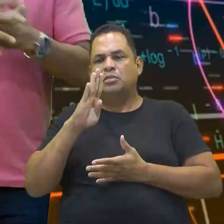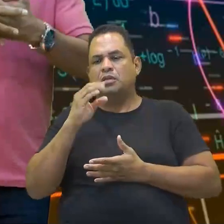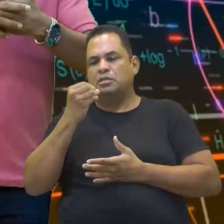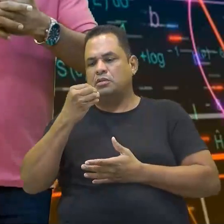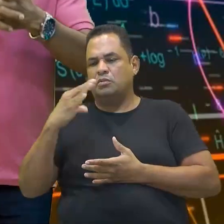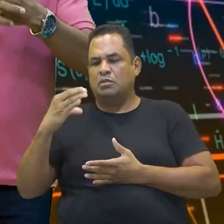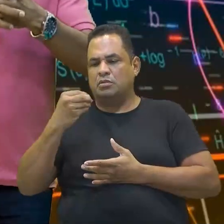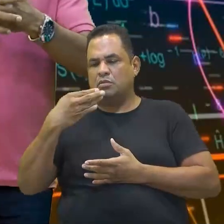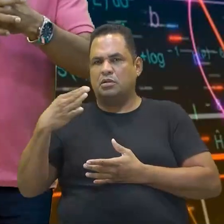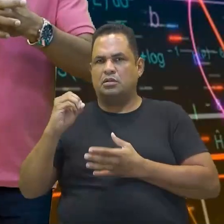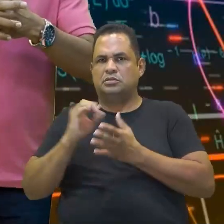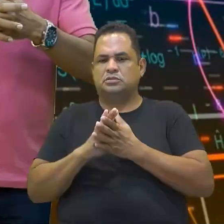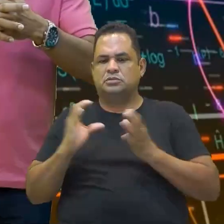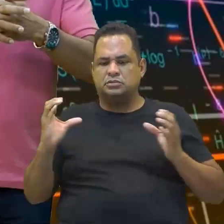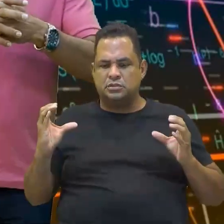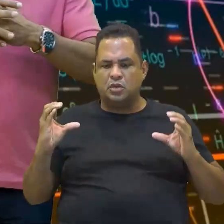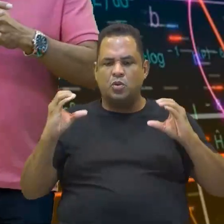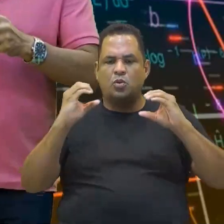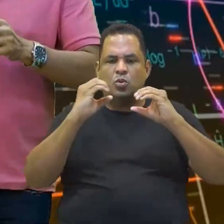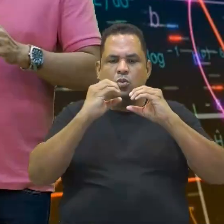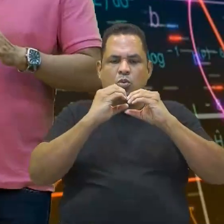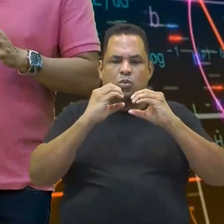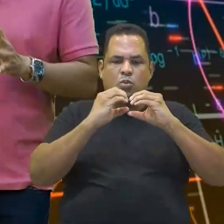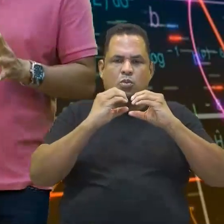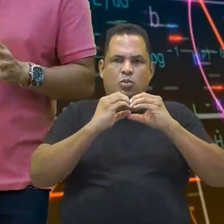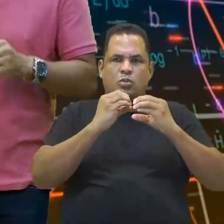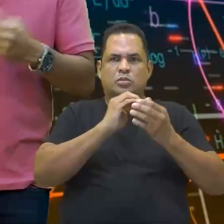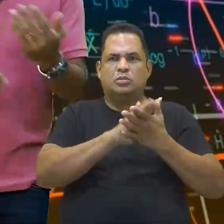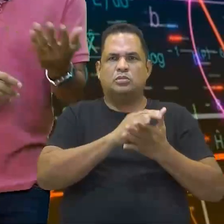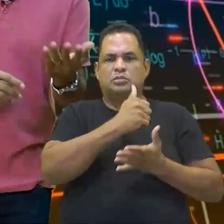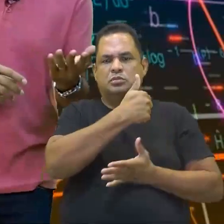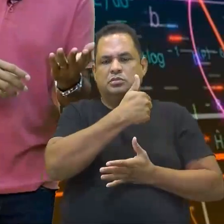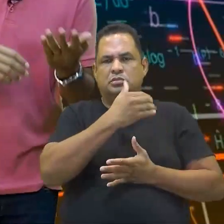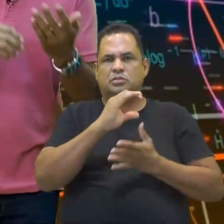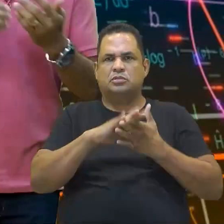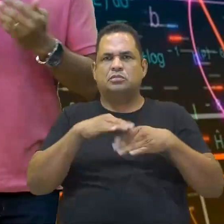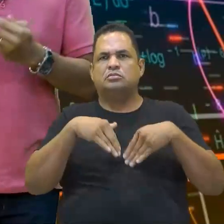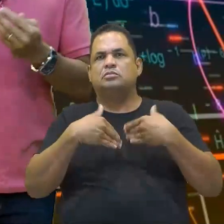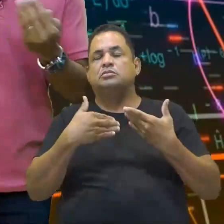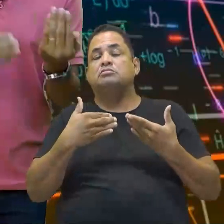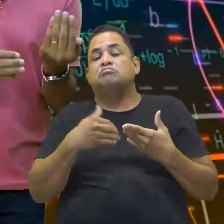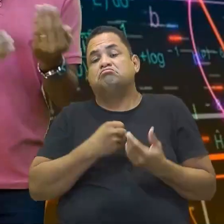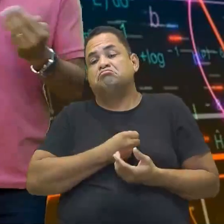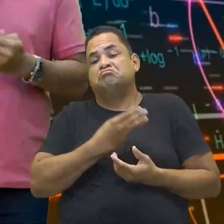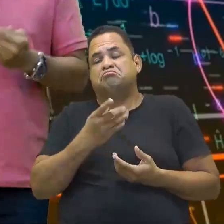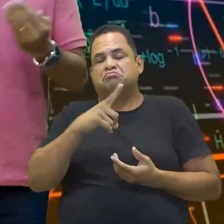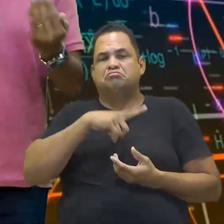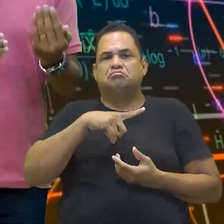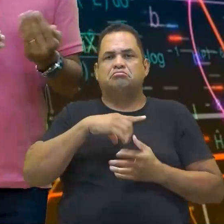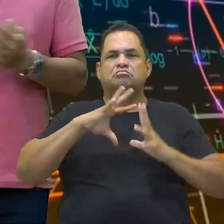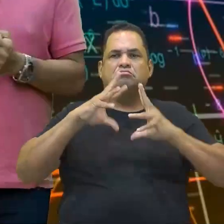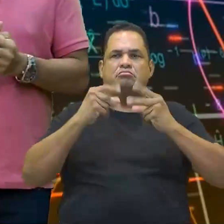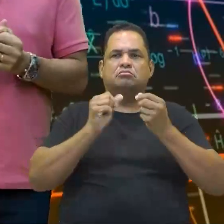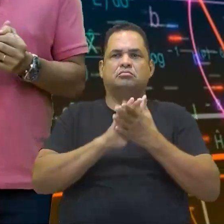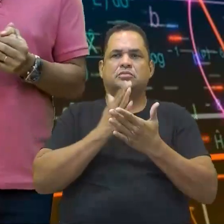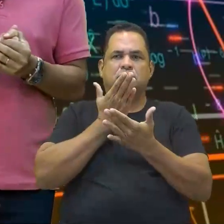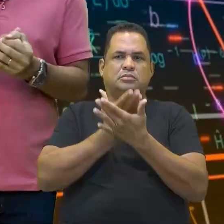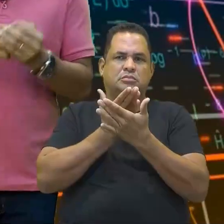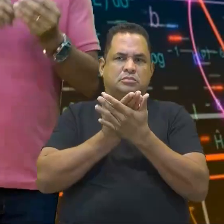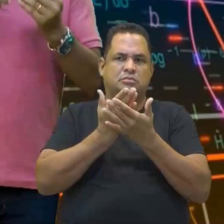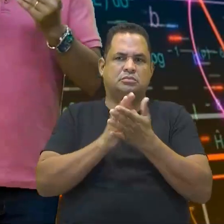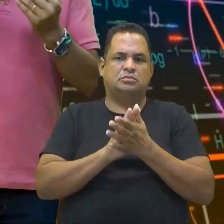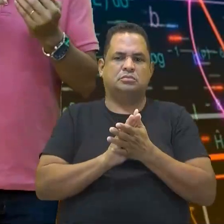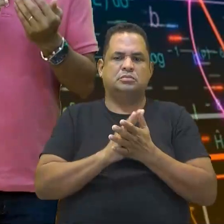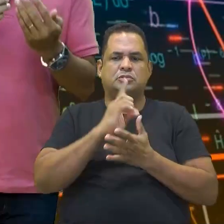Se eu unir os dois, sabendo que tem 10 na interseção, quantos vão ter? Então, tudo isso vai ser estudado no diagrama de